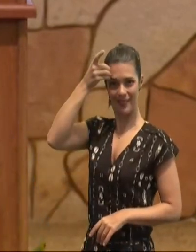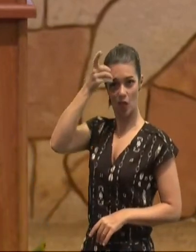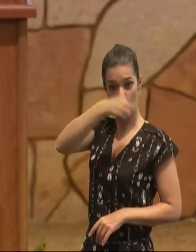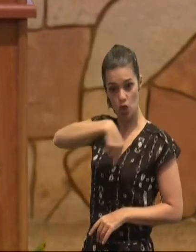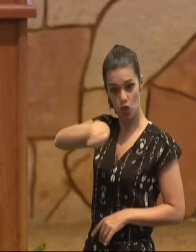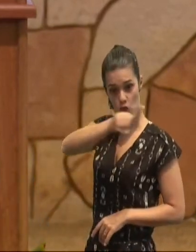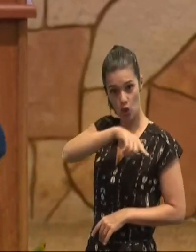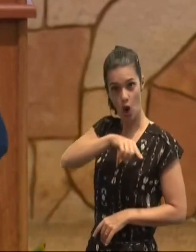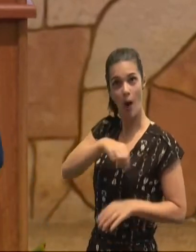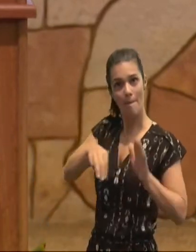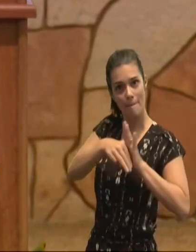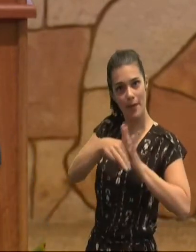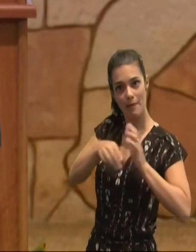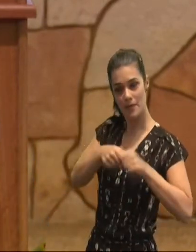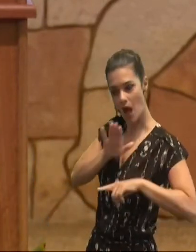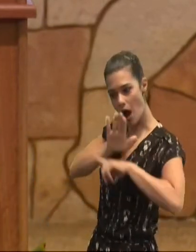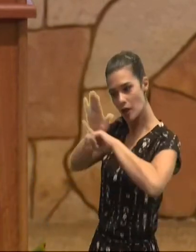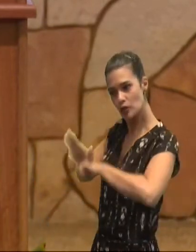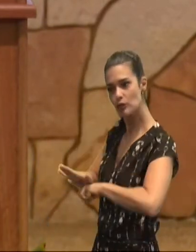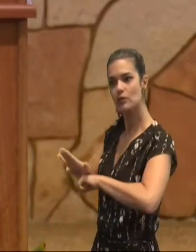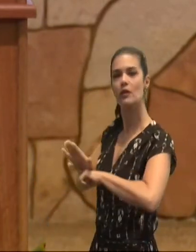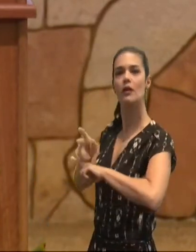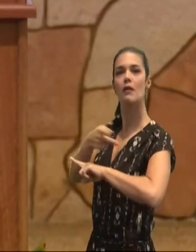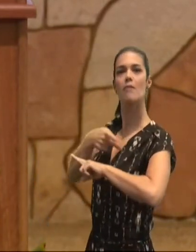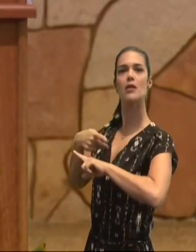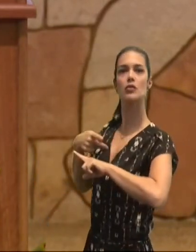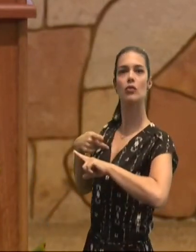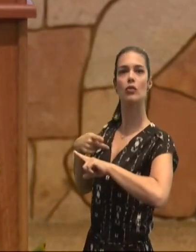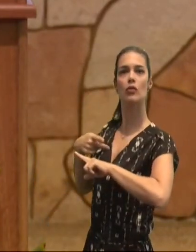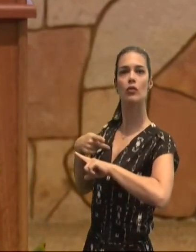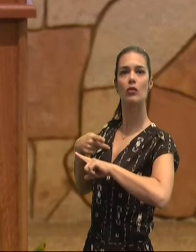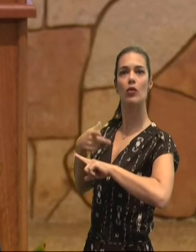e também, os nossos, pastores, pastor Francisco, pastor Jair,